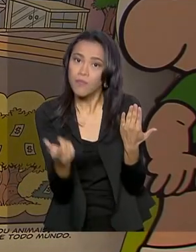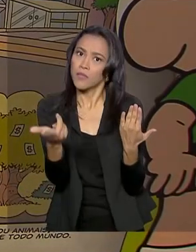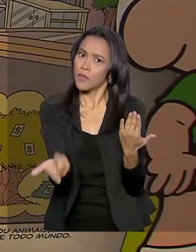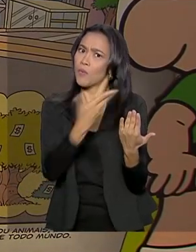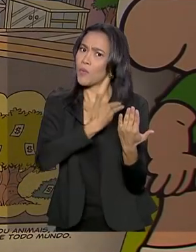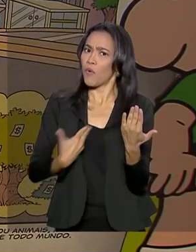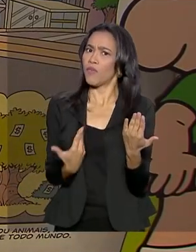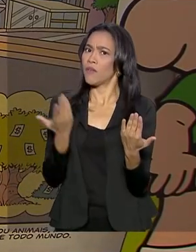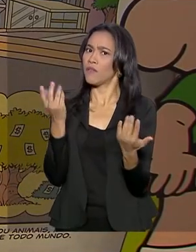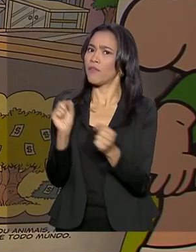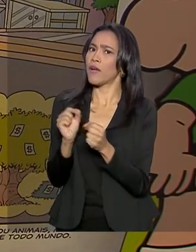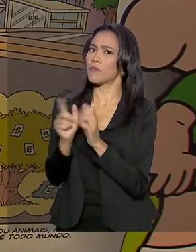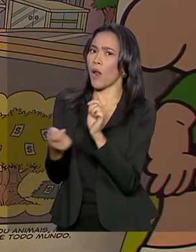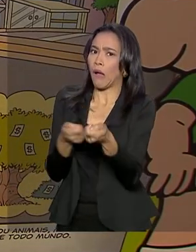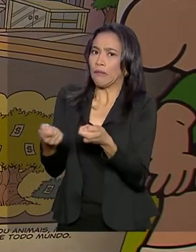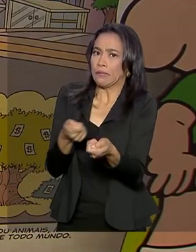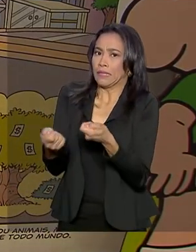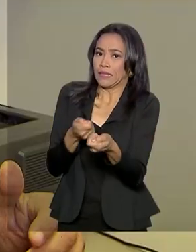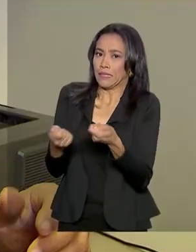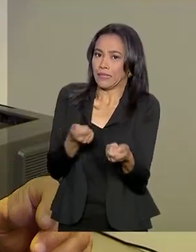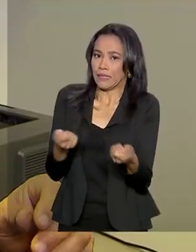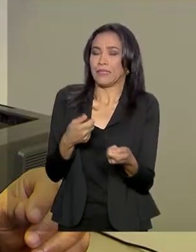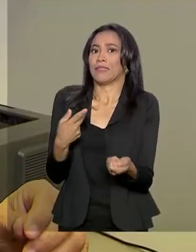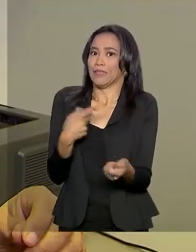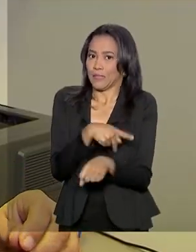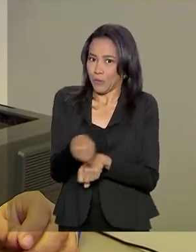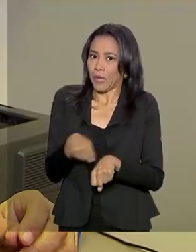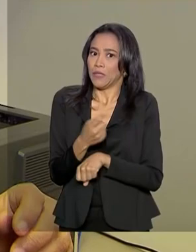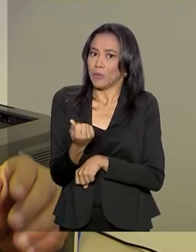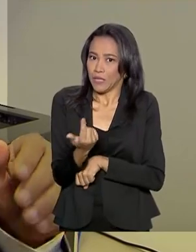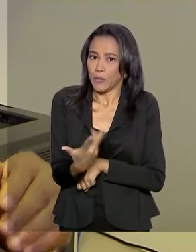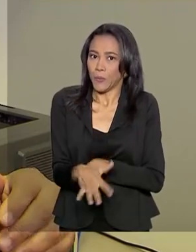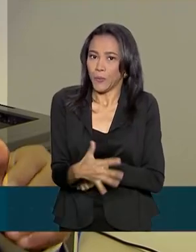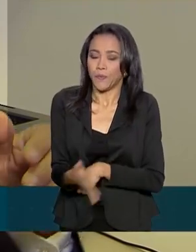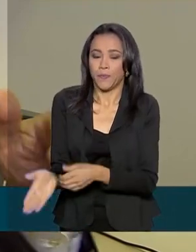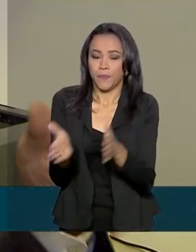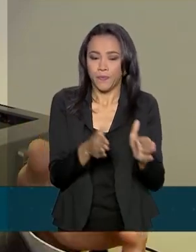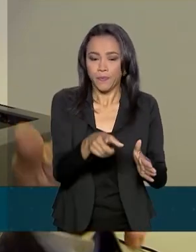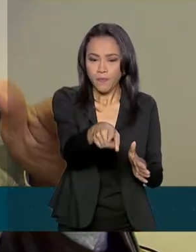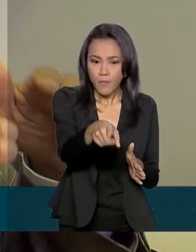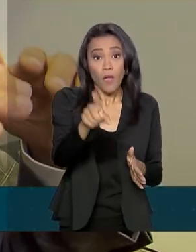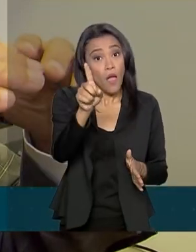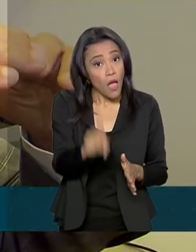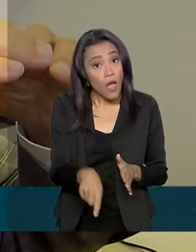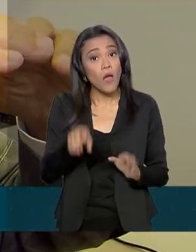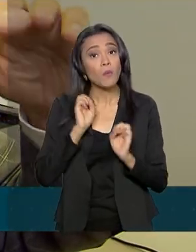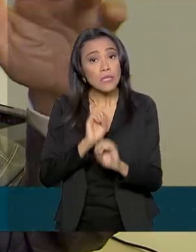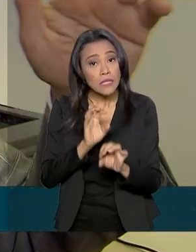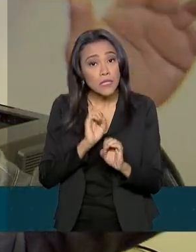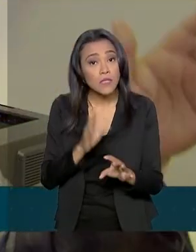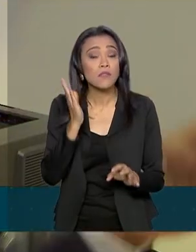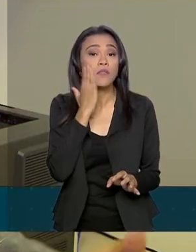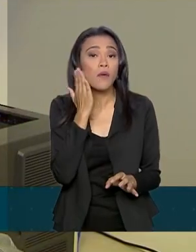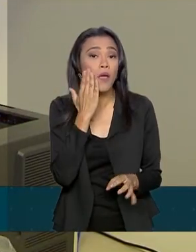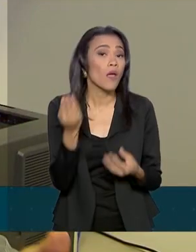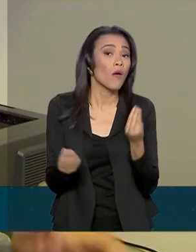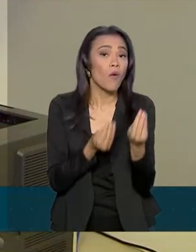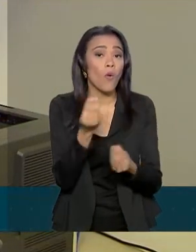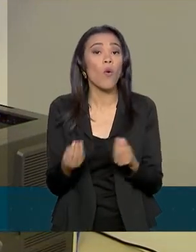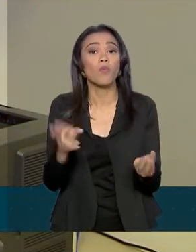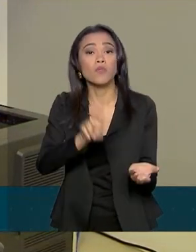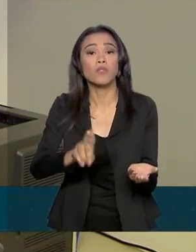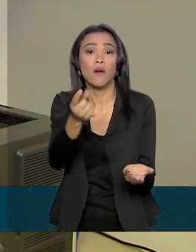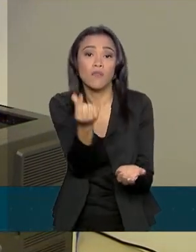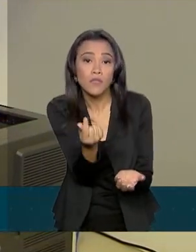faz para equilibrar as contas do país. É realmente uma lição de economia, no sentido amplo da palavra,